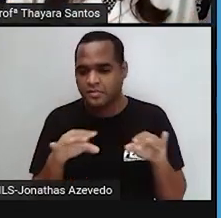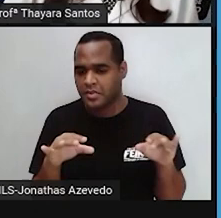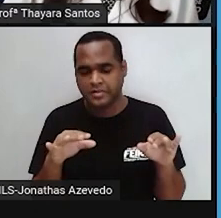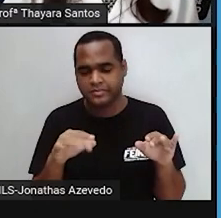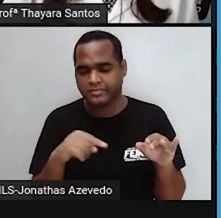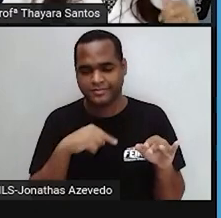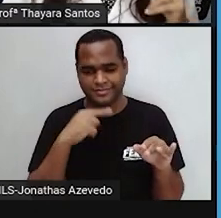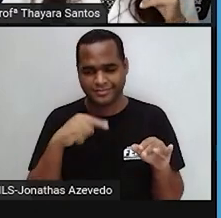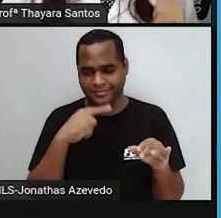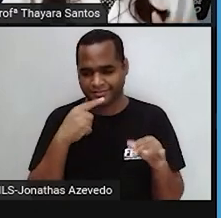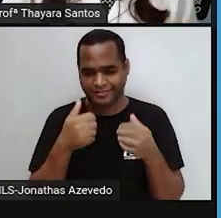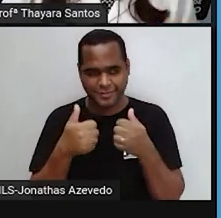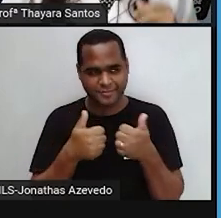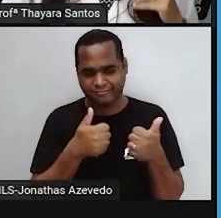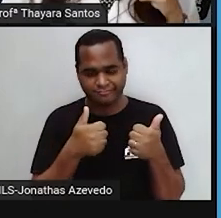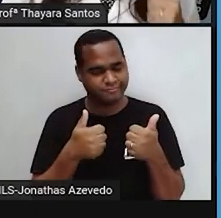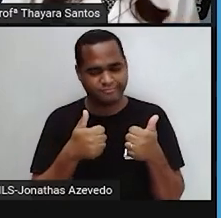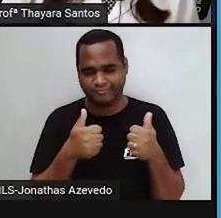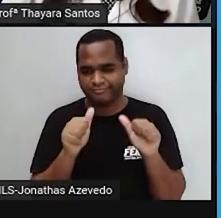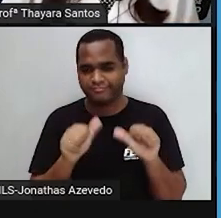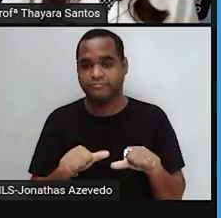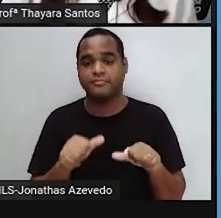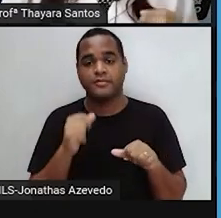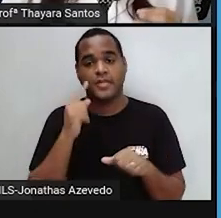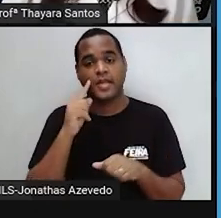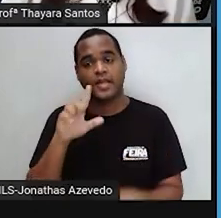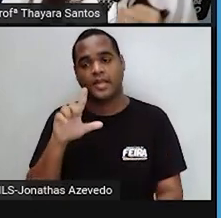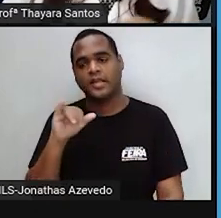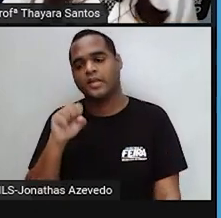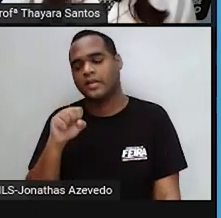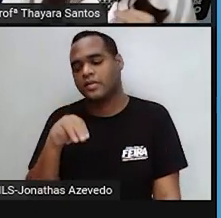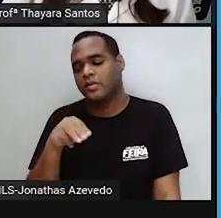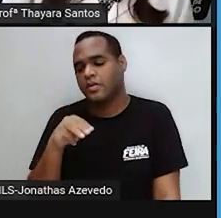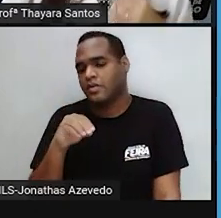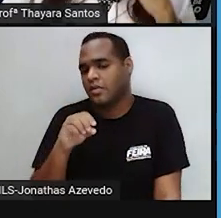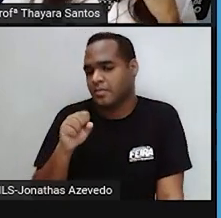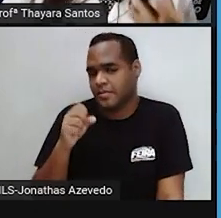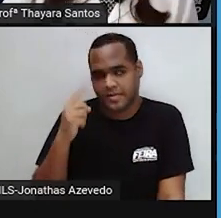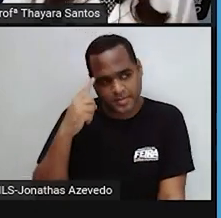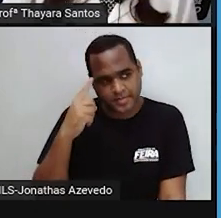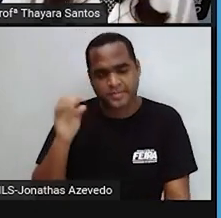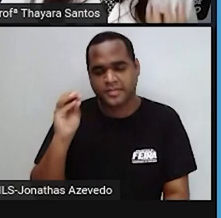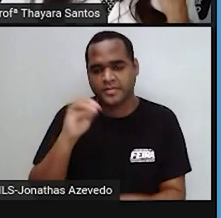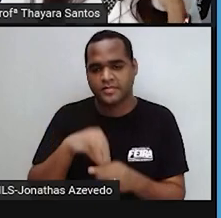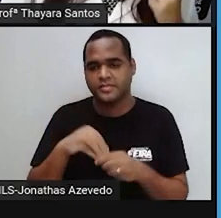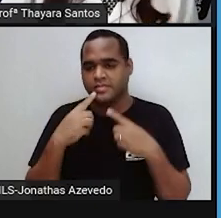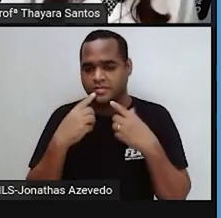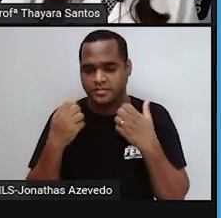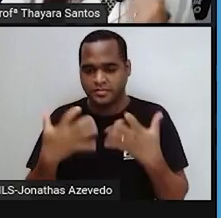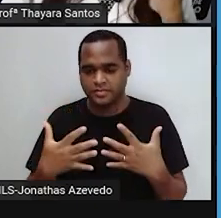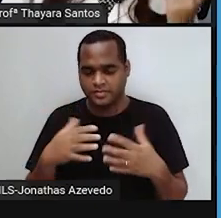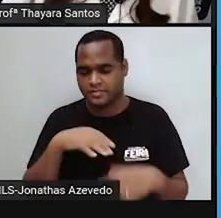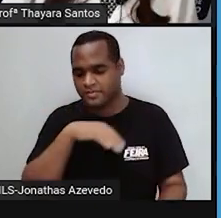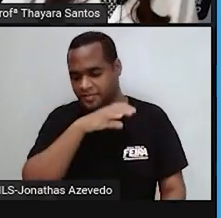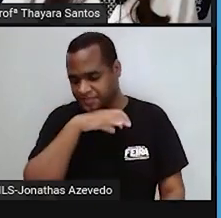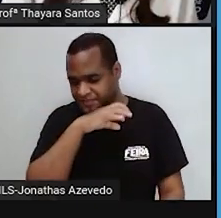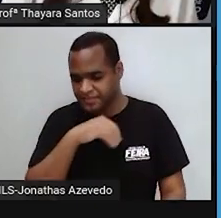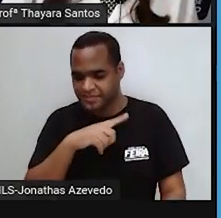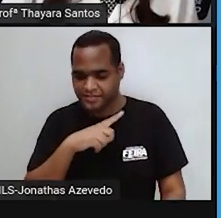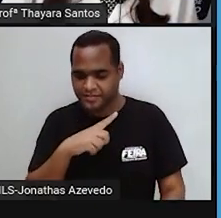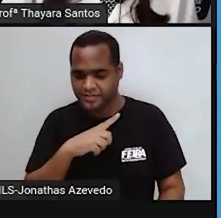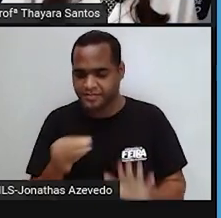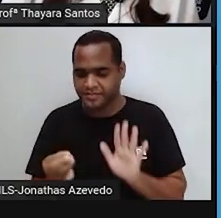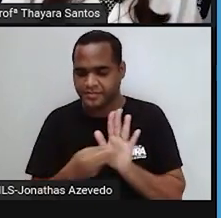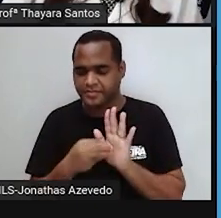mais. E os lisossomos, eles estão presentes na célula eucariótica animal. E quem é que forma